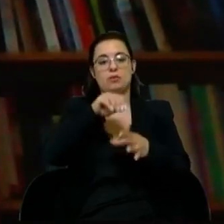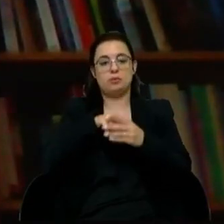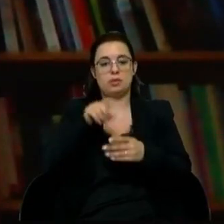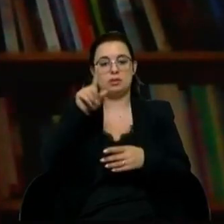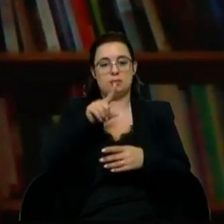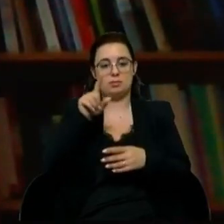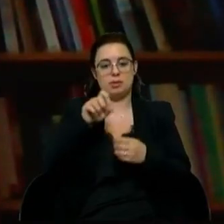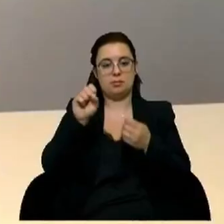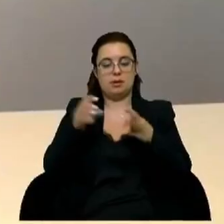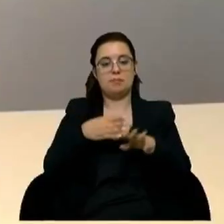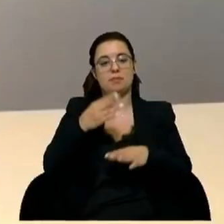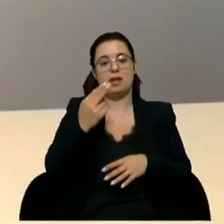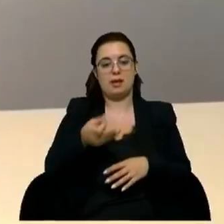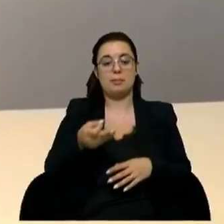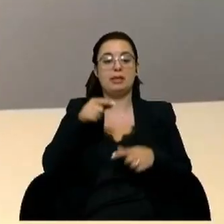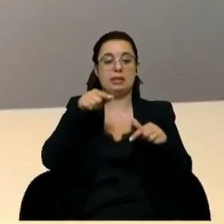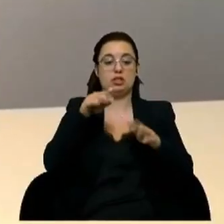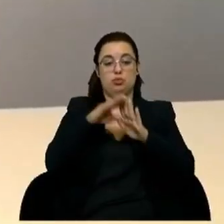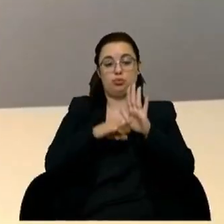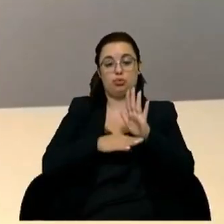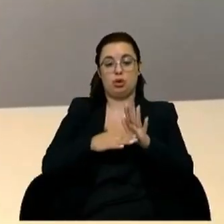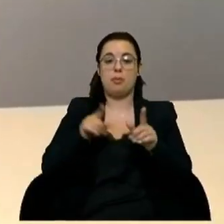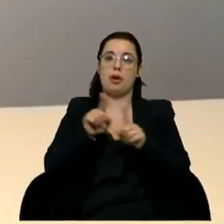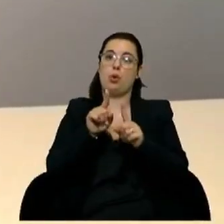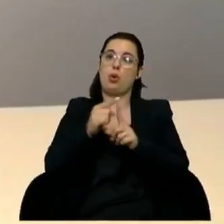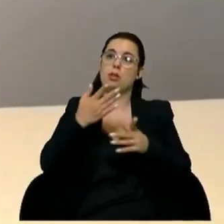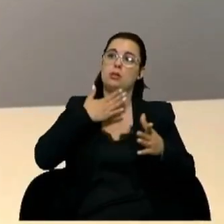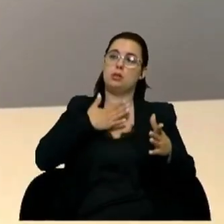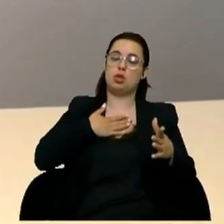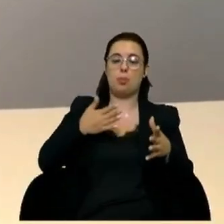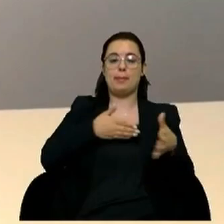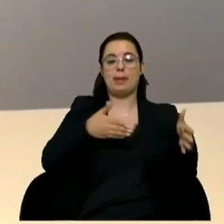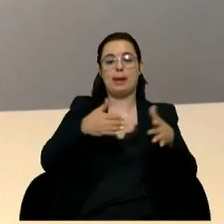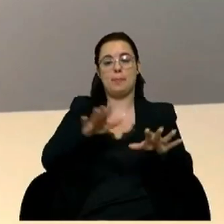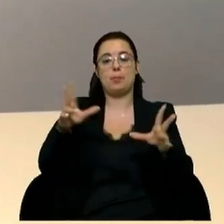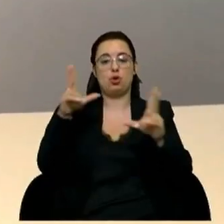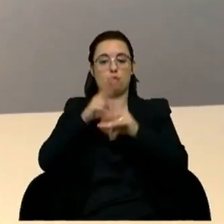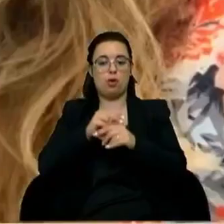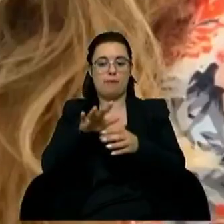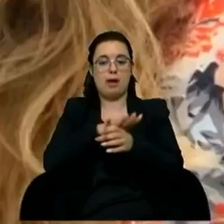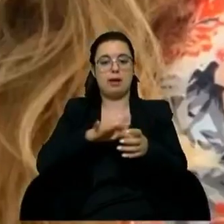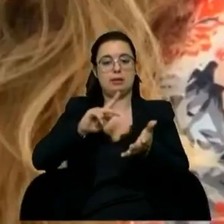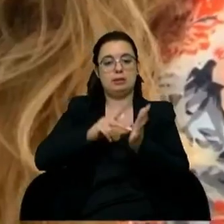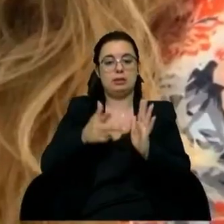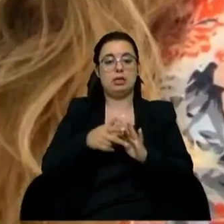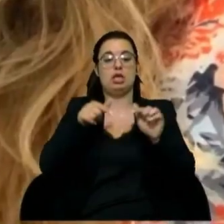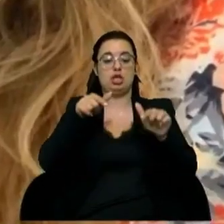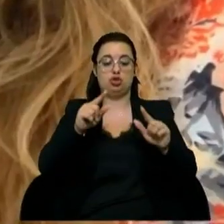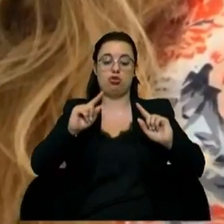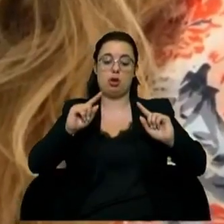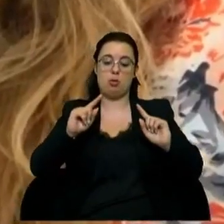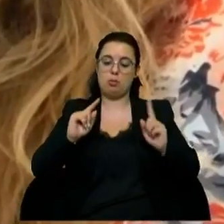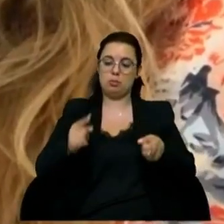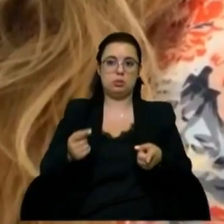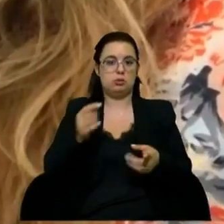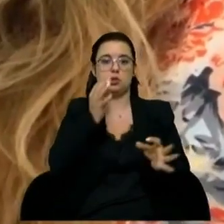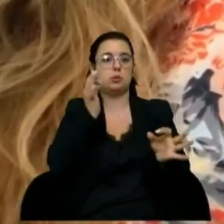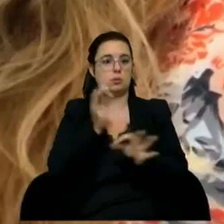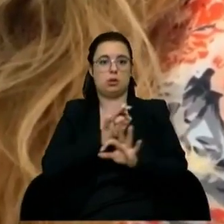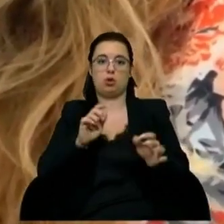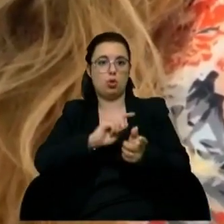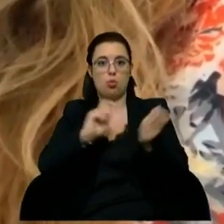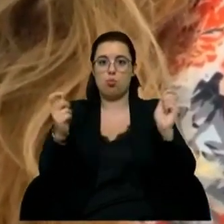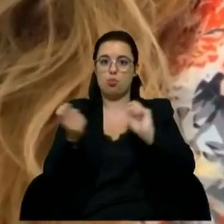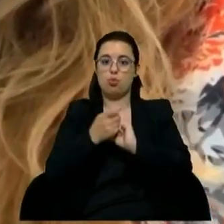1ª edição do Upskill. Este programa foi uma rampa de lançamento para uma nova carreira no setor tecnológico. É uma iniciativa incrível e que